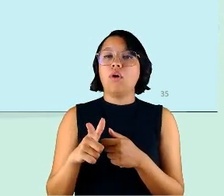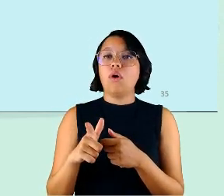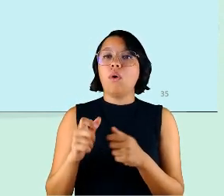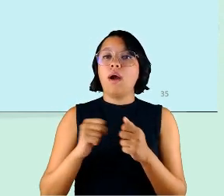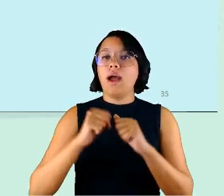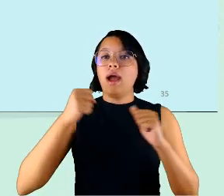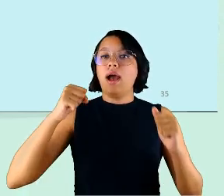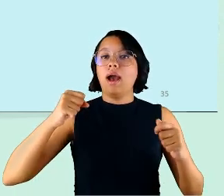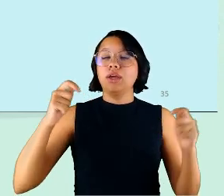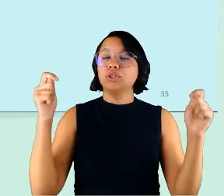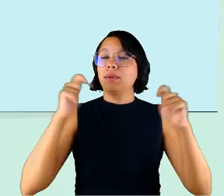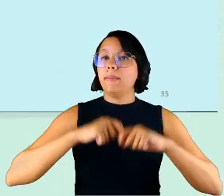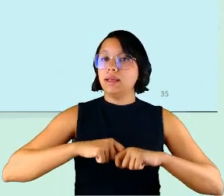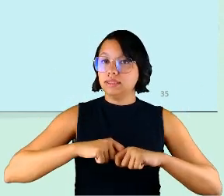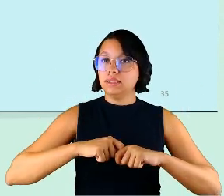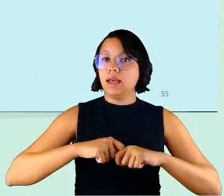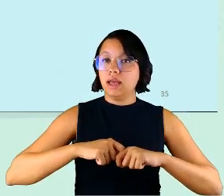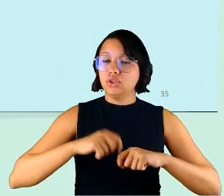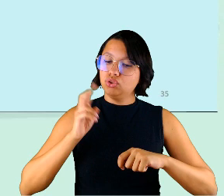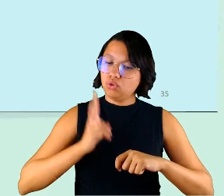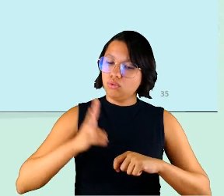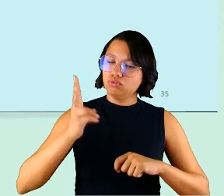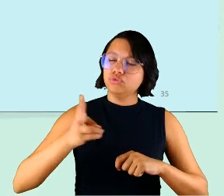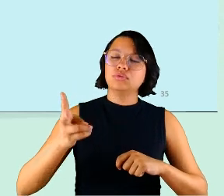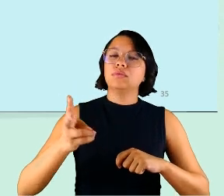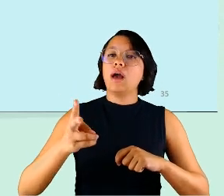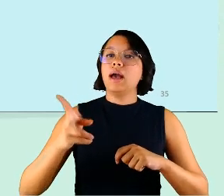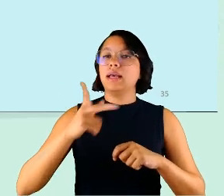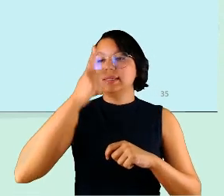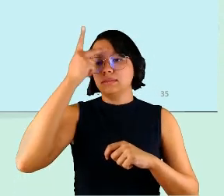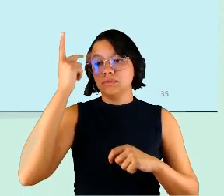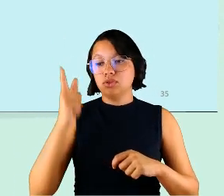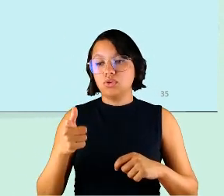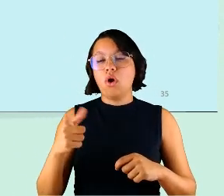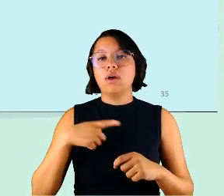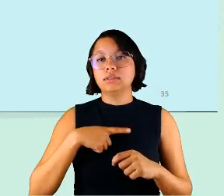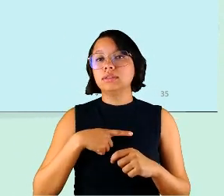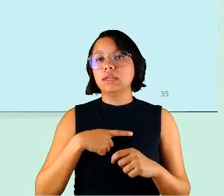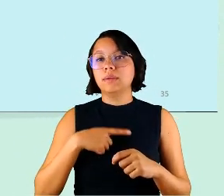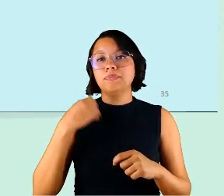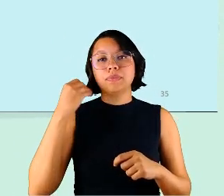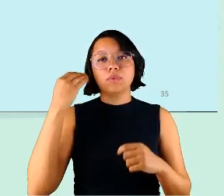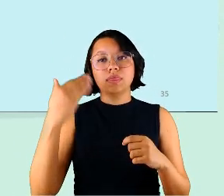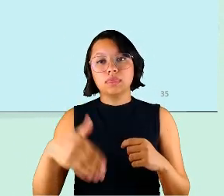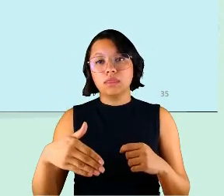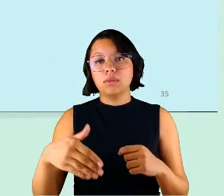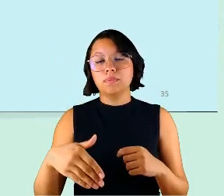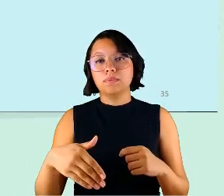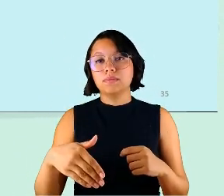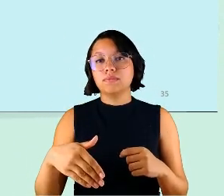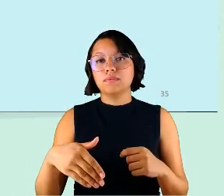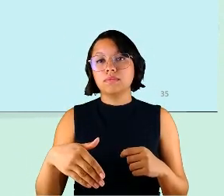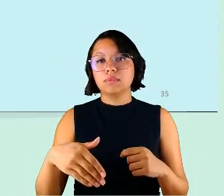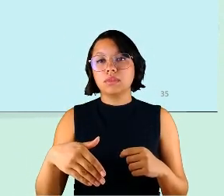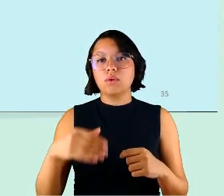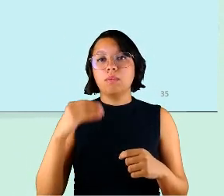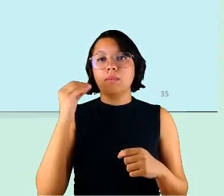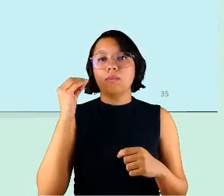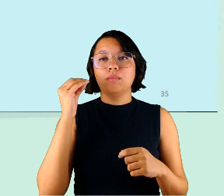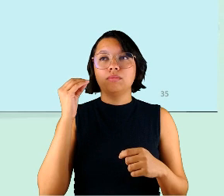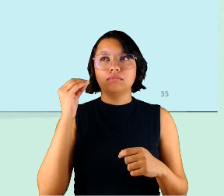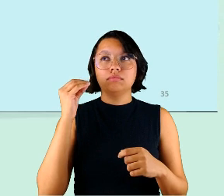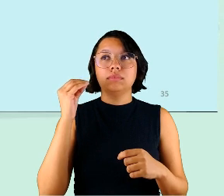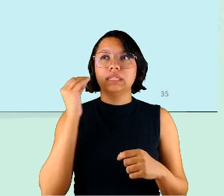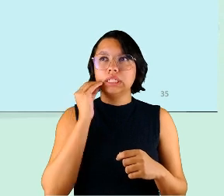capacidade de resiliência que essas pessoas tem né um teste muito grande que foi feito também da